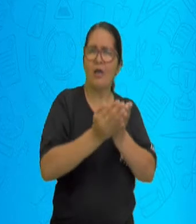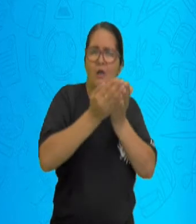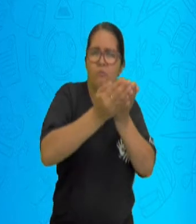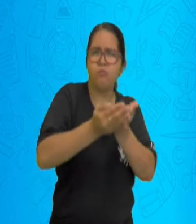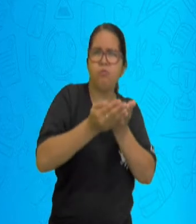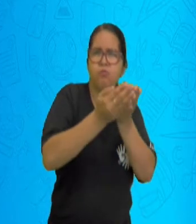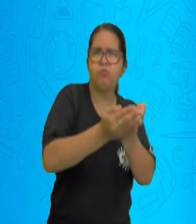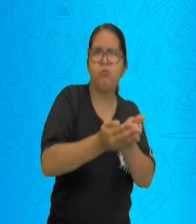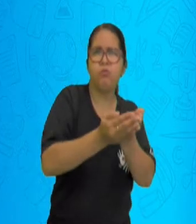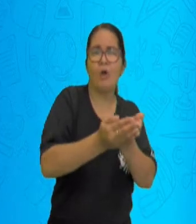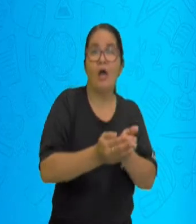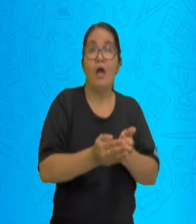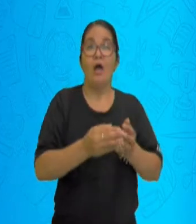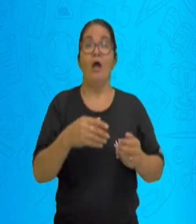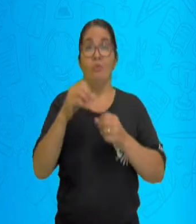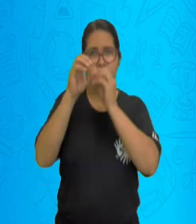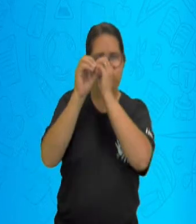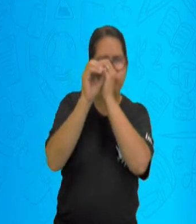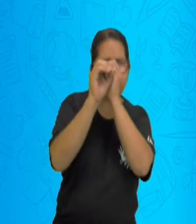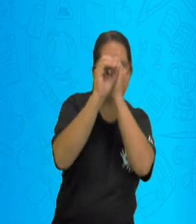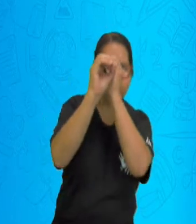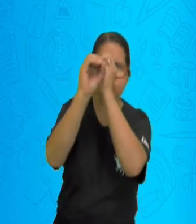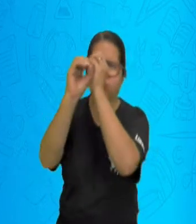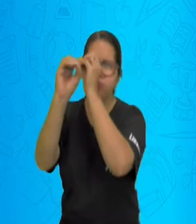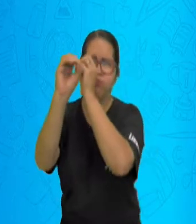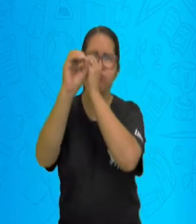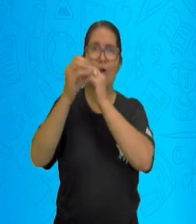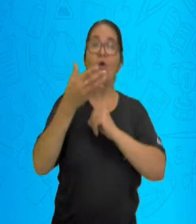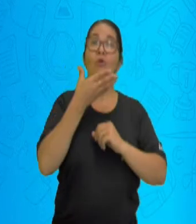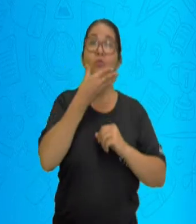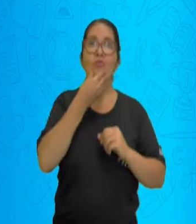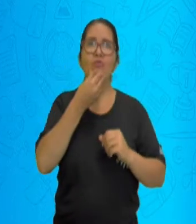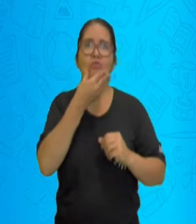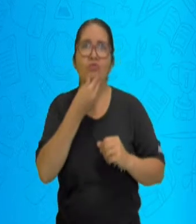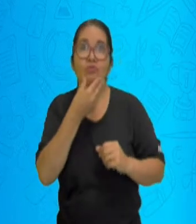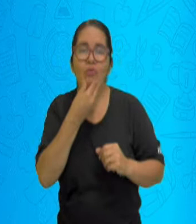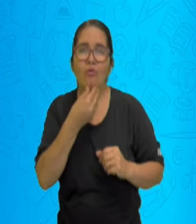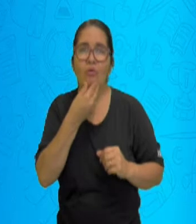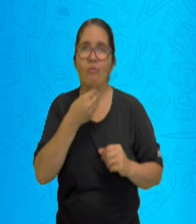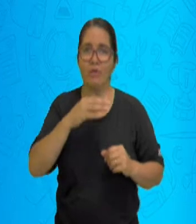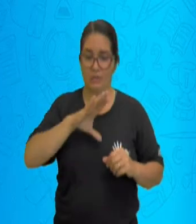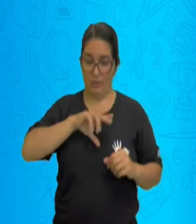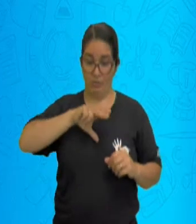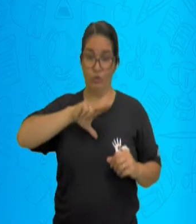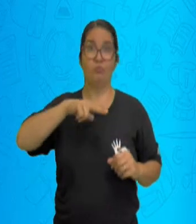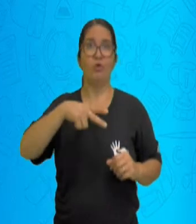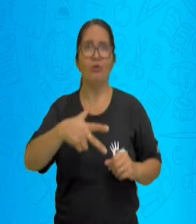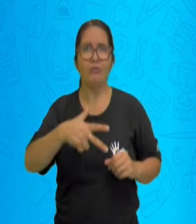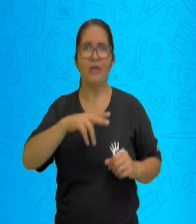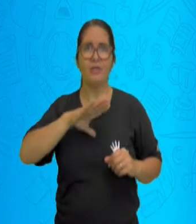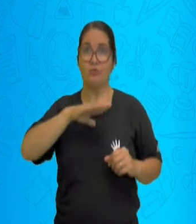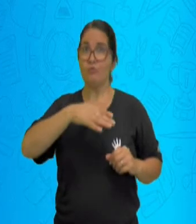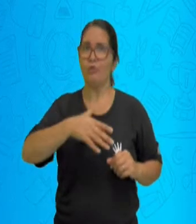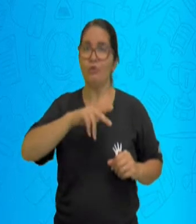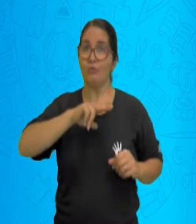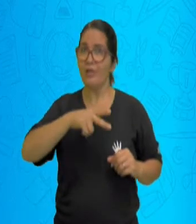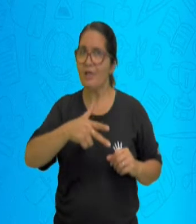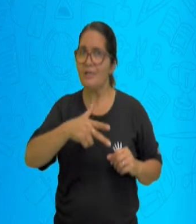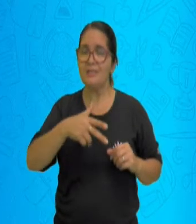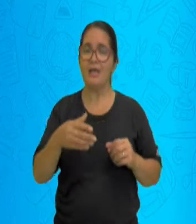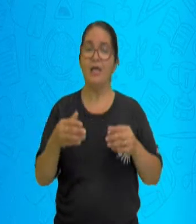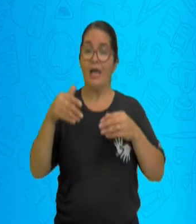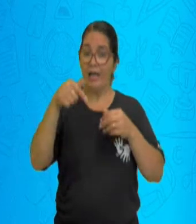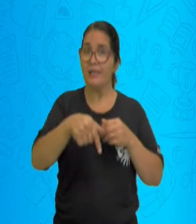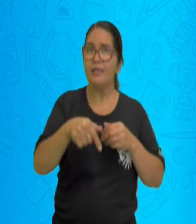muitas pessoas para que pudesse fazer moradia aqui no nosso país. Então, o